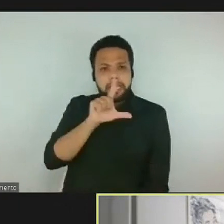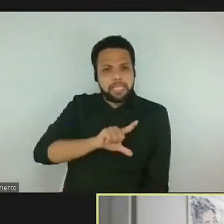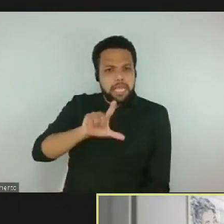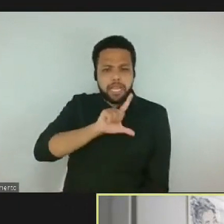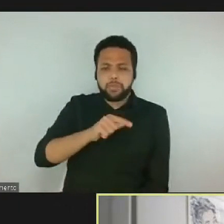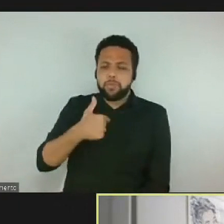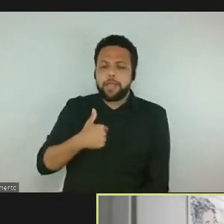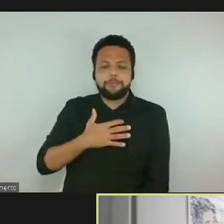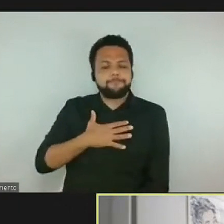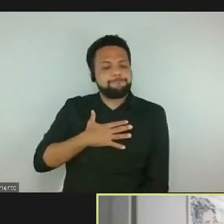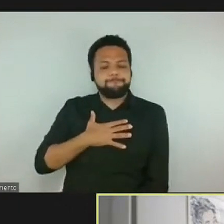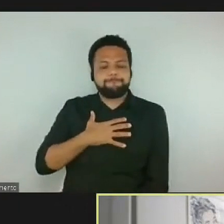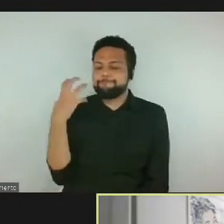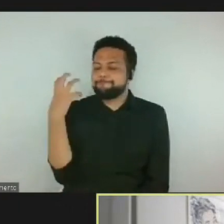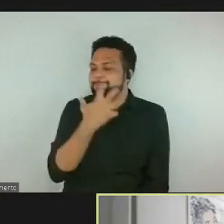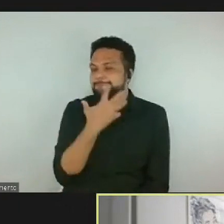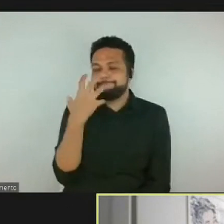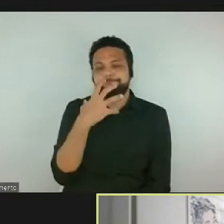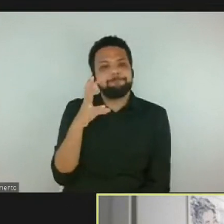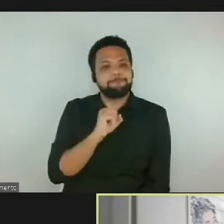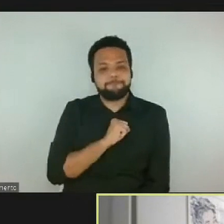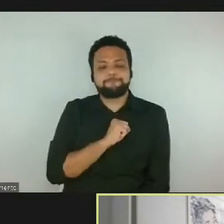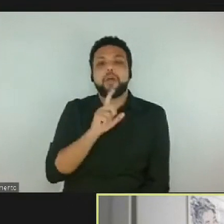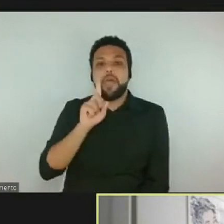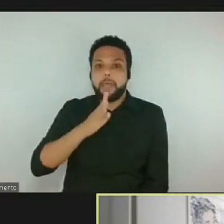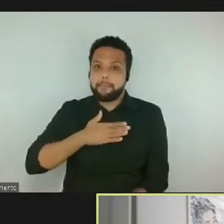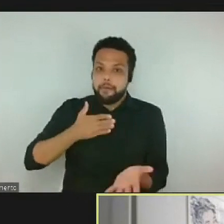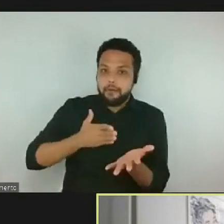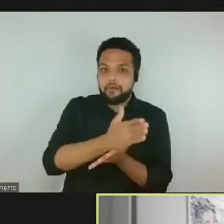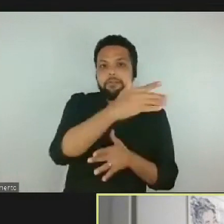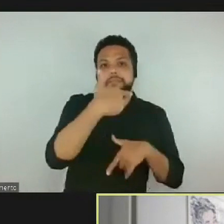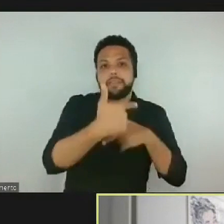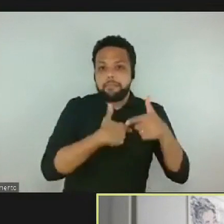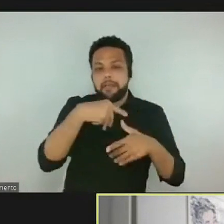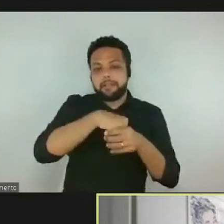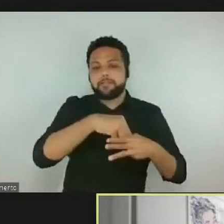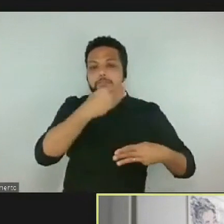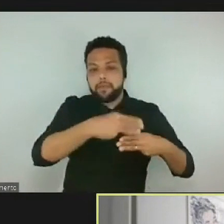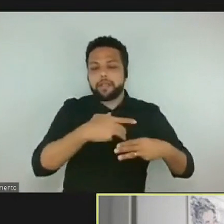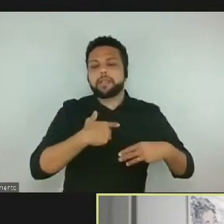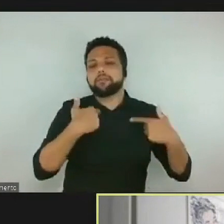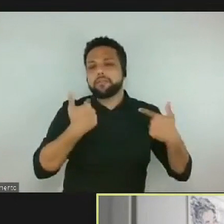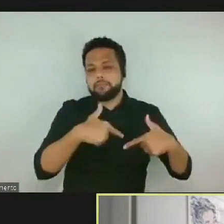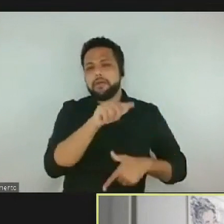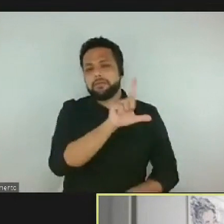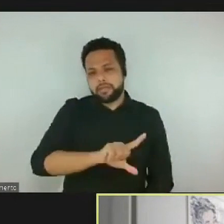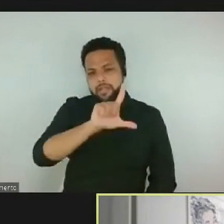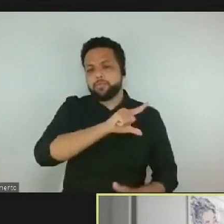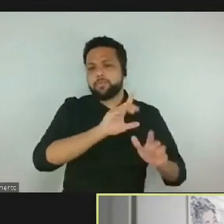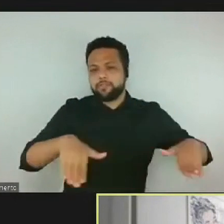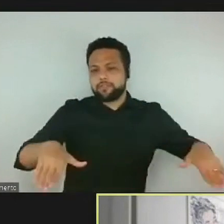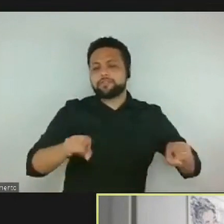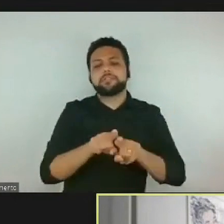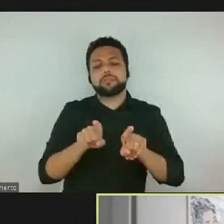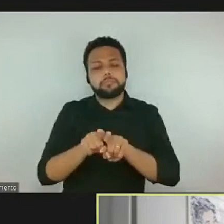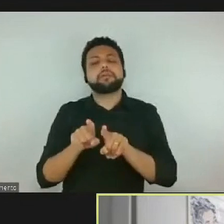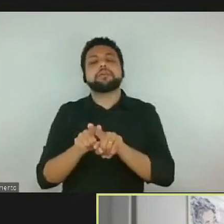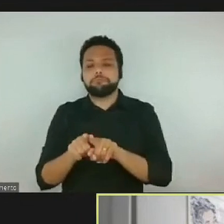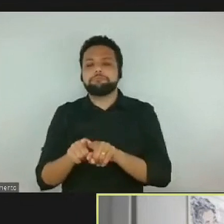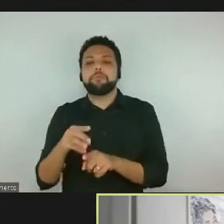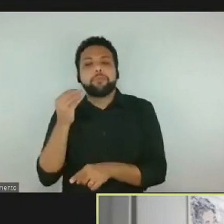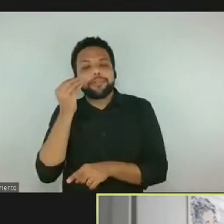mar, que eu trabalho com literatura infantil e tenho a possibilidade de trabalhar com a literatura também com um grupo de terceira idade.